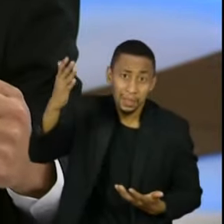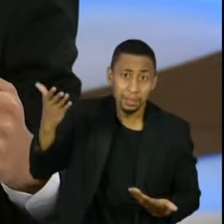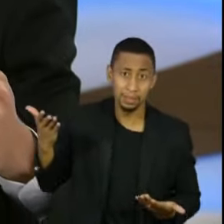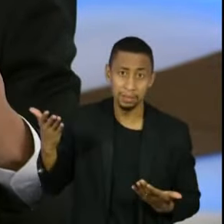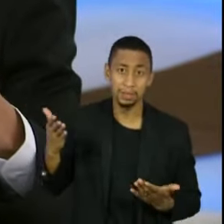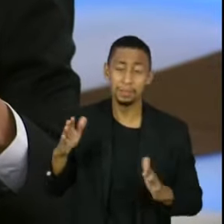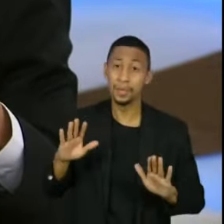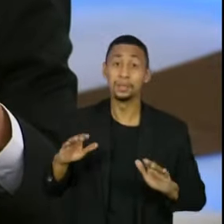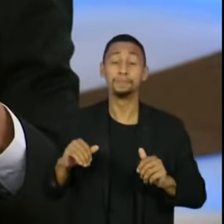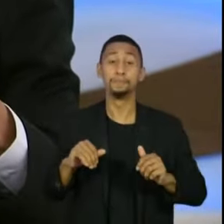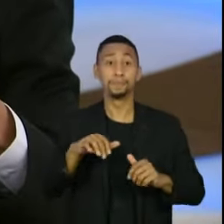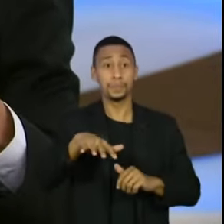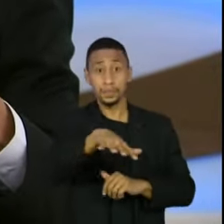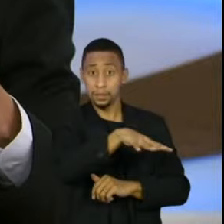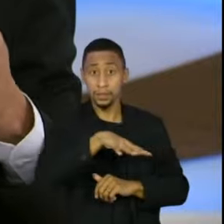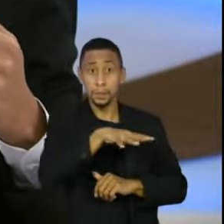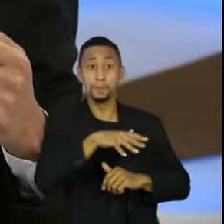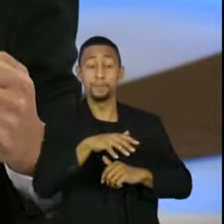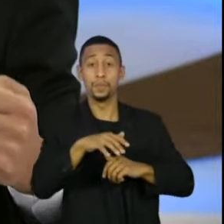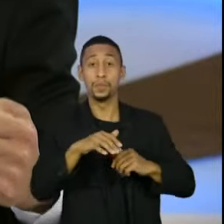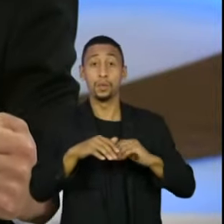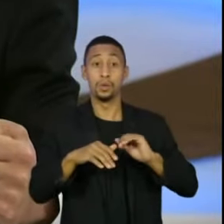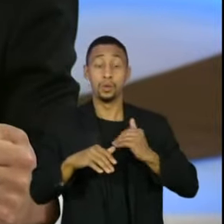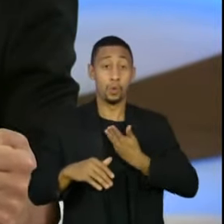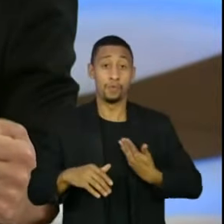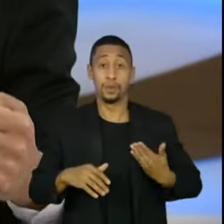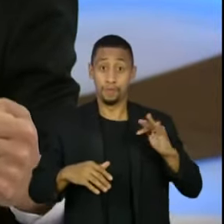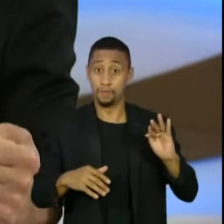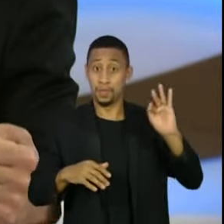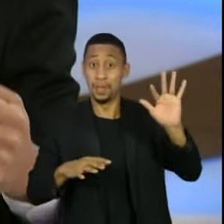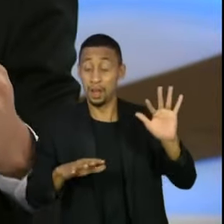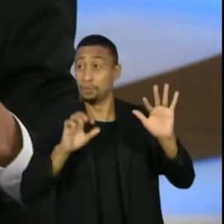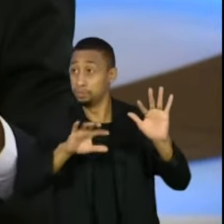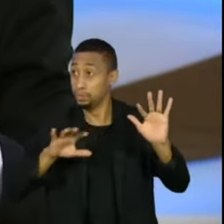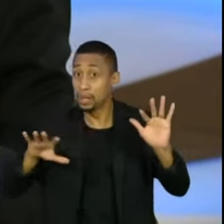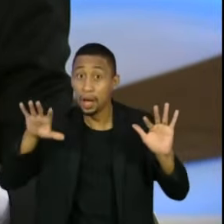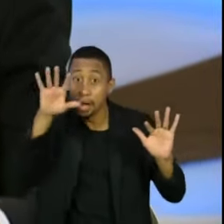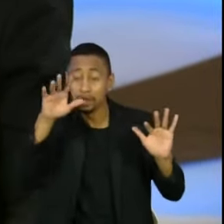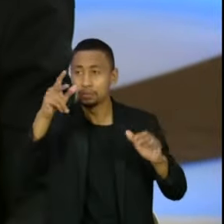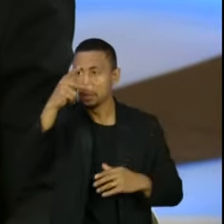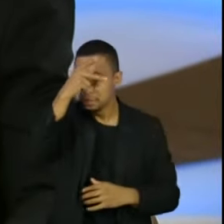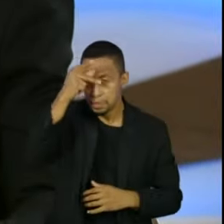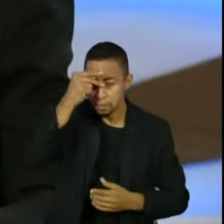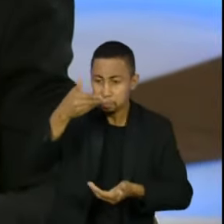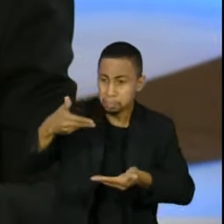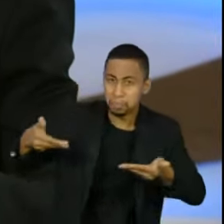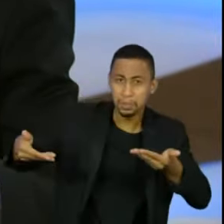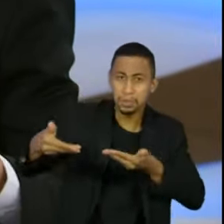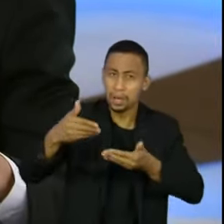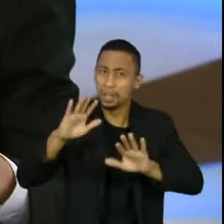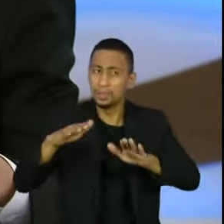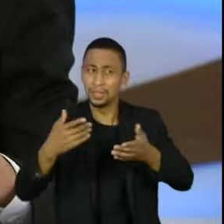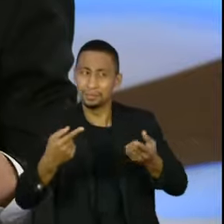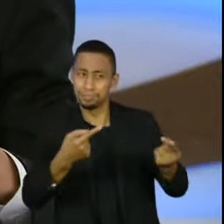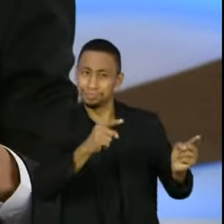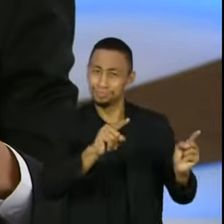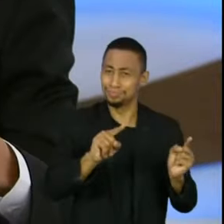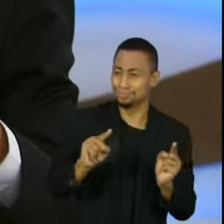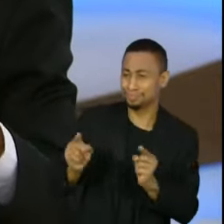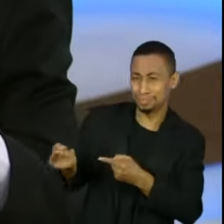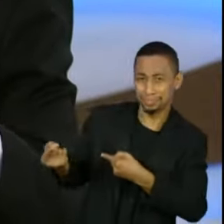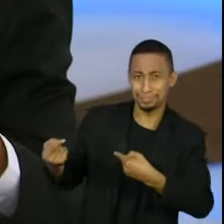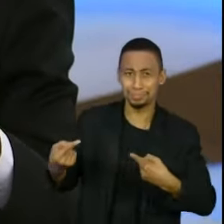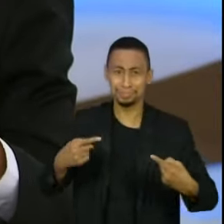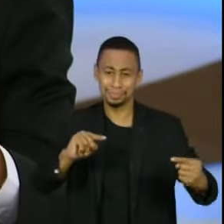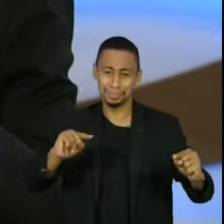municípios sempre reivindicaram da União mais atenção, os governos e estados igualmente em relação à União. Essa é uma relação que sempre foi